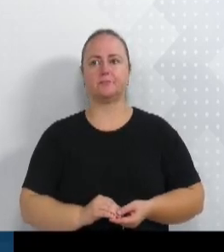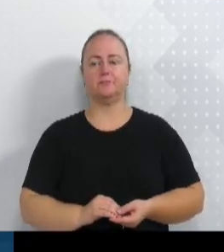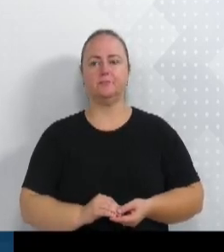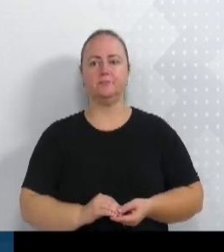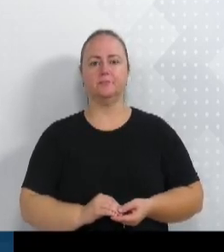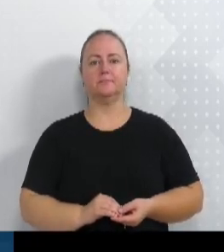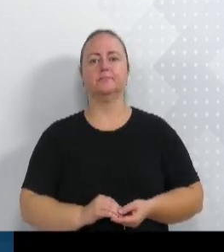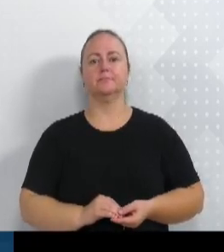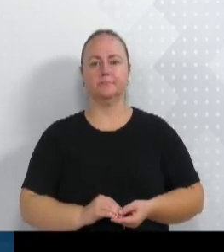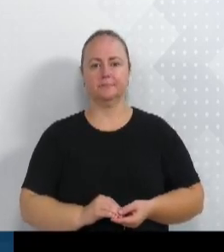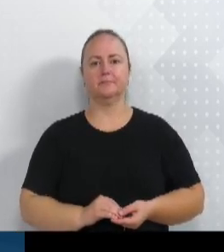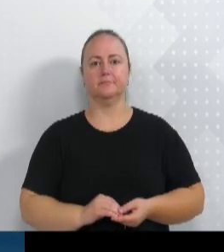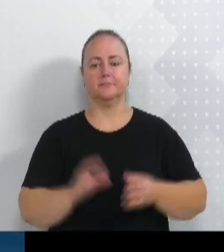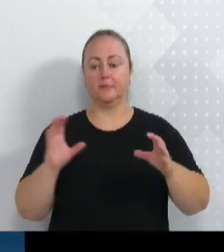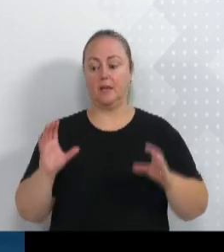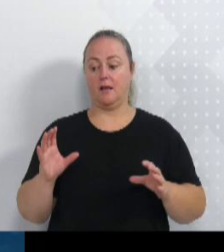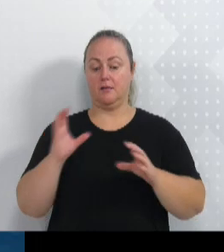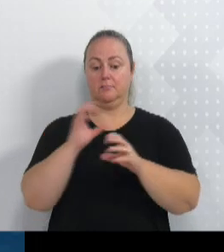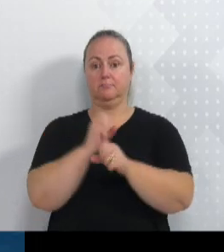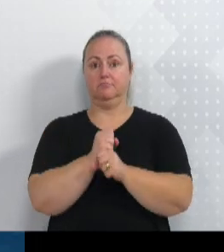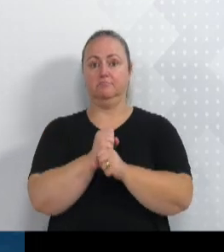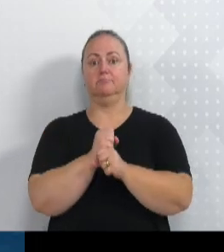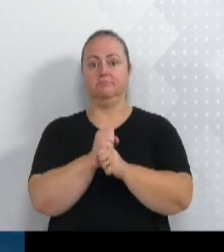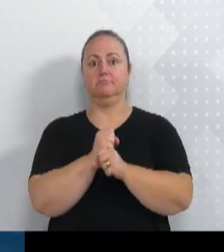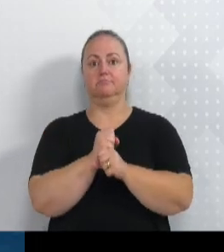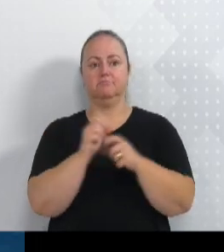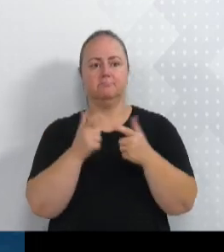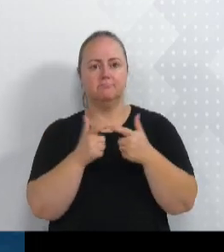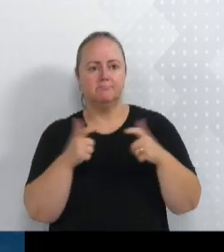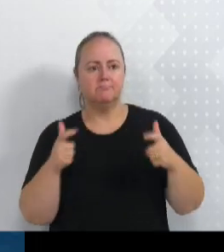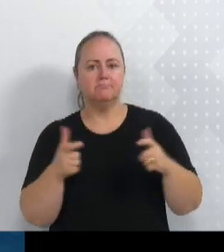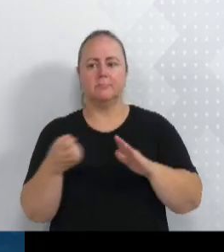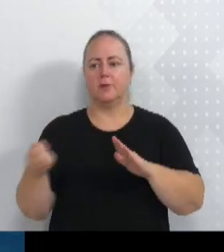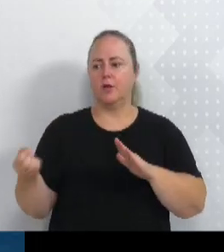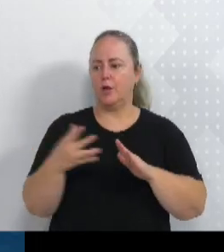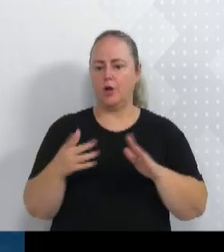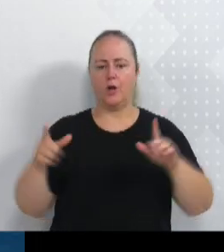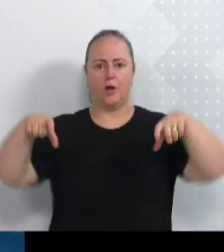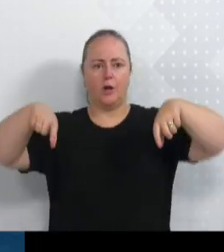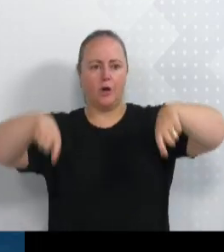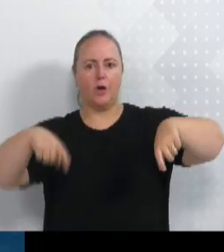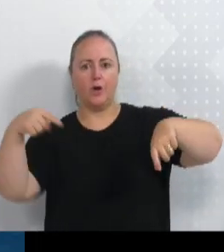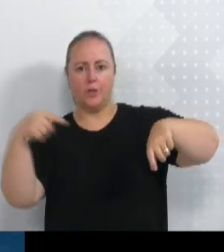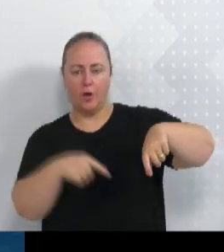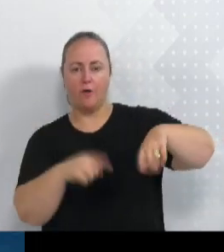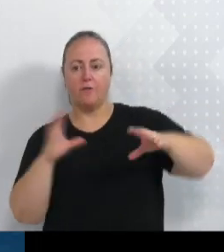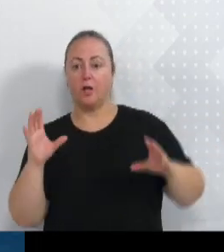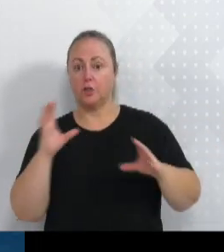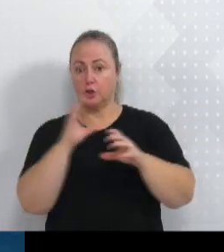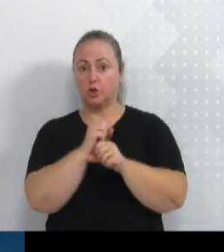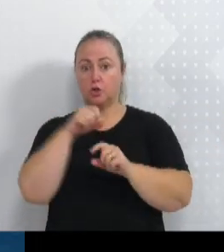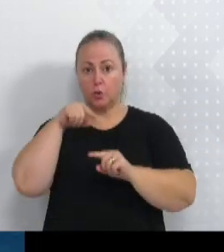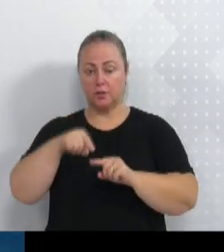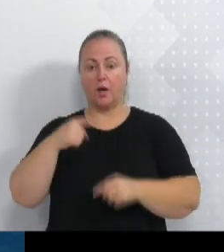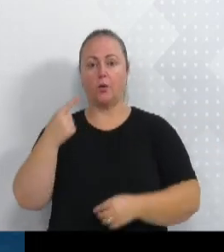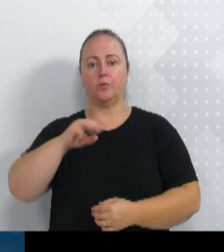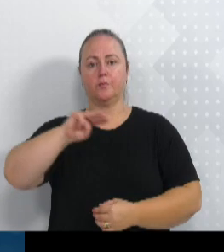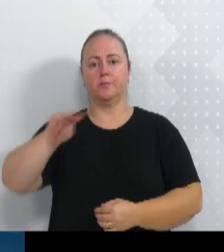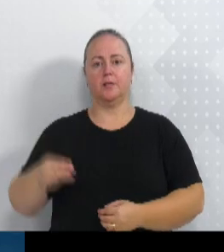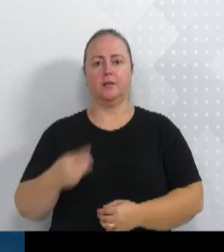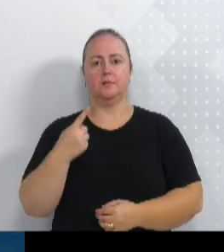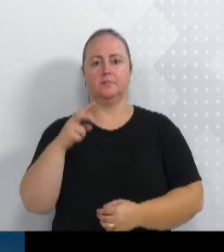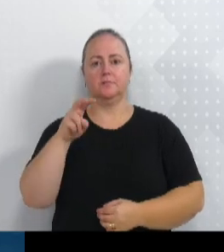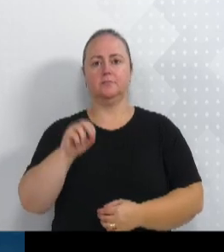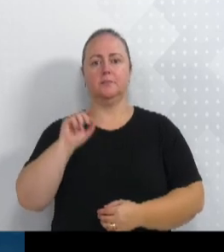Então, somando a reforma e a ampliação e a nova quadra, esta escola está recebendo 1 milhão e 150